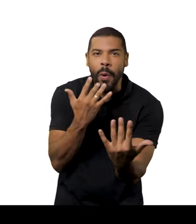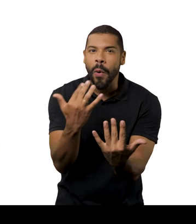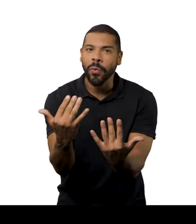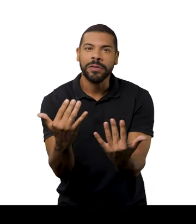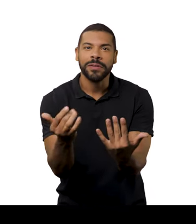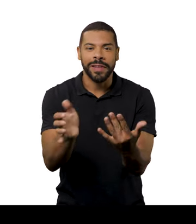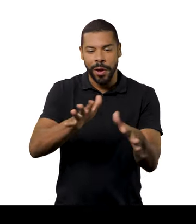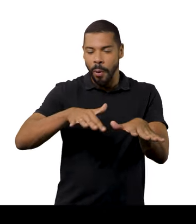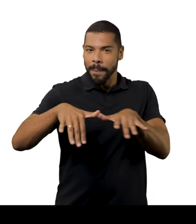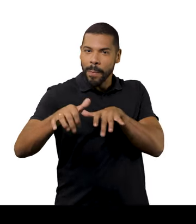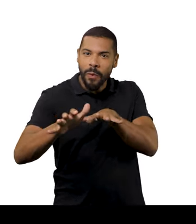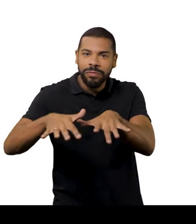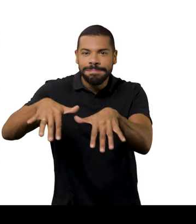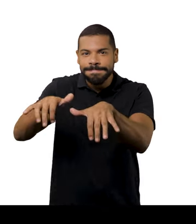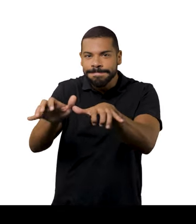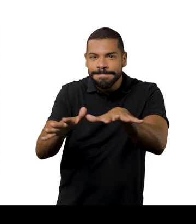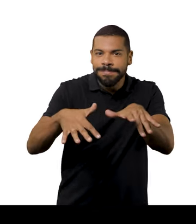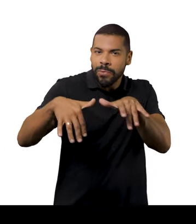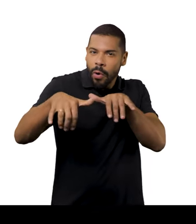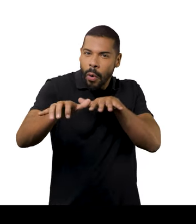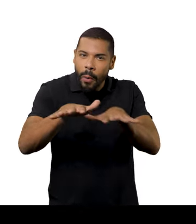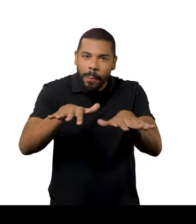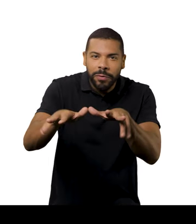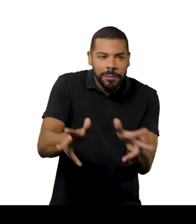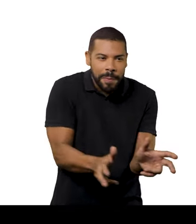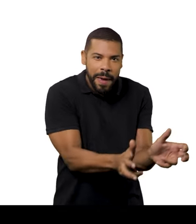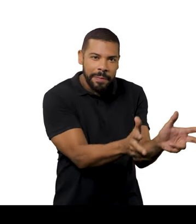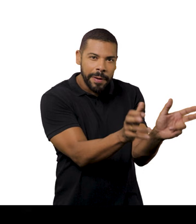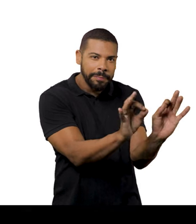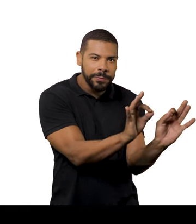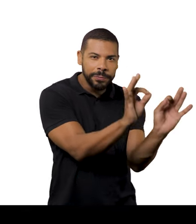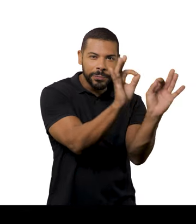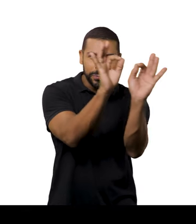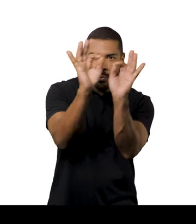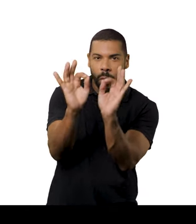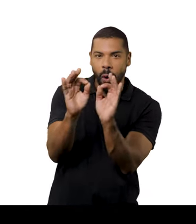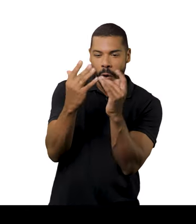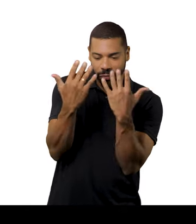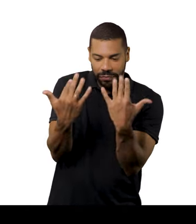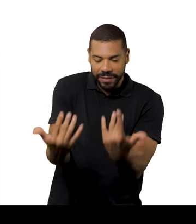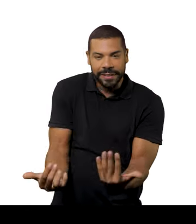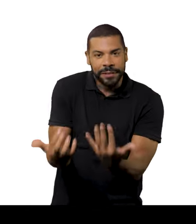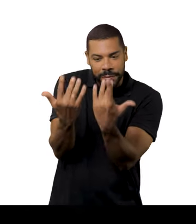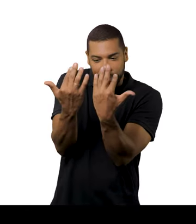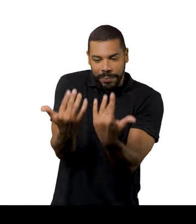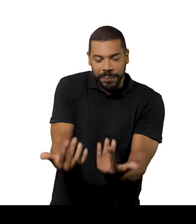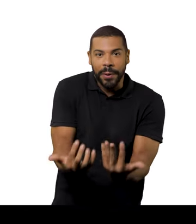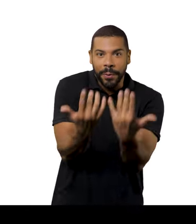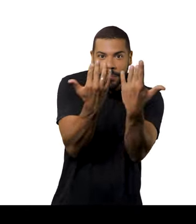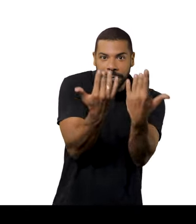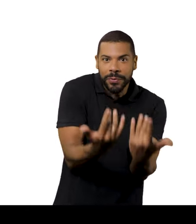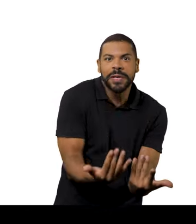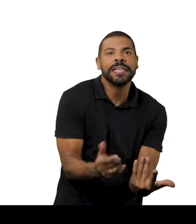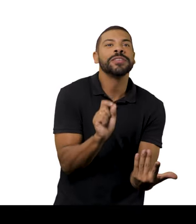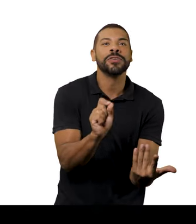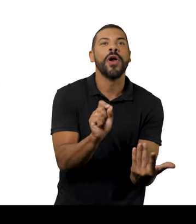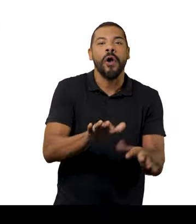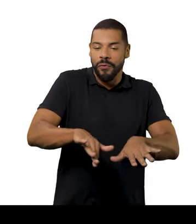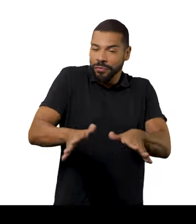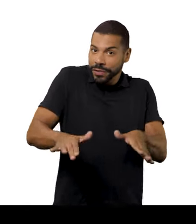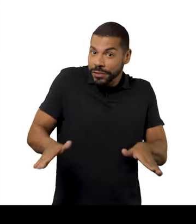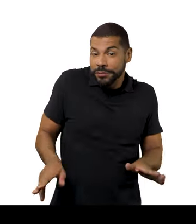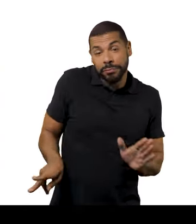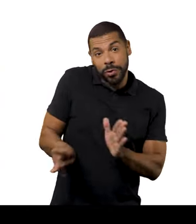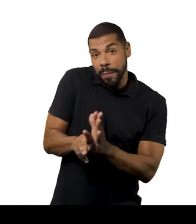cor, né? Quando você movimenta essa boca, você enxerga através das franjas, você enxerga toda a